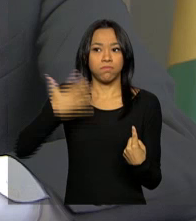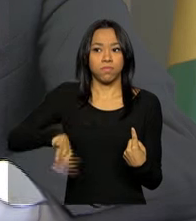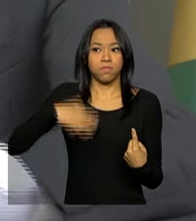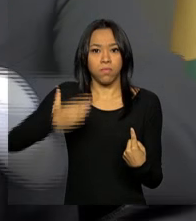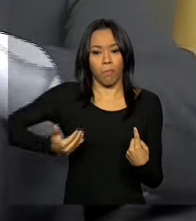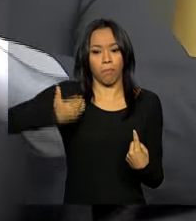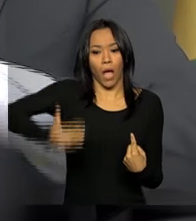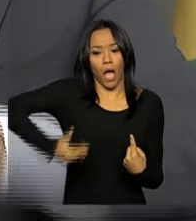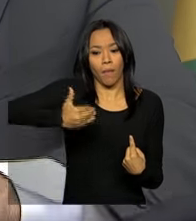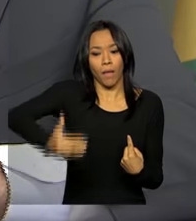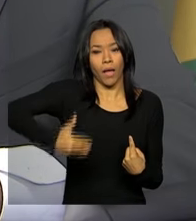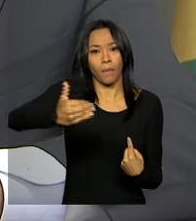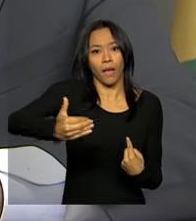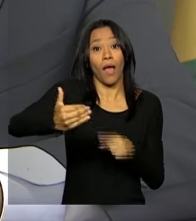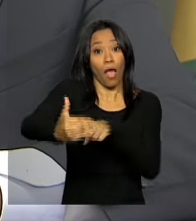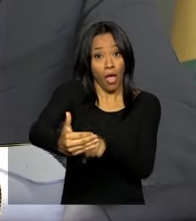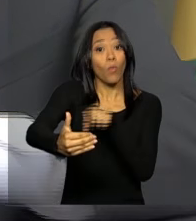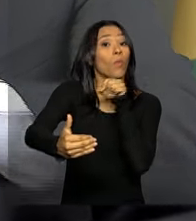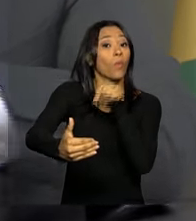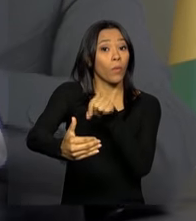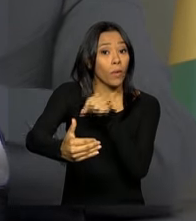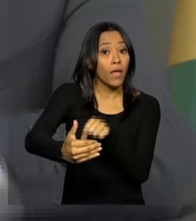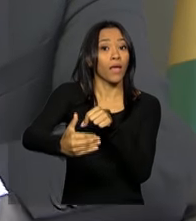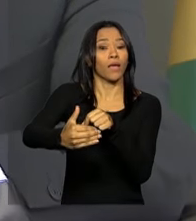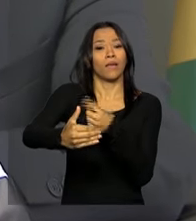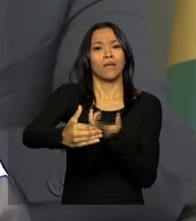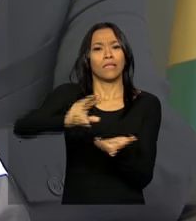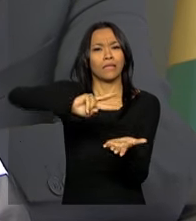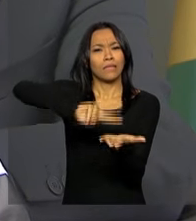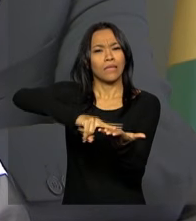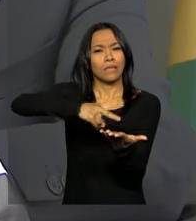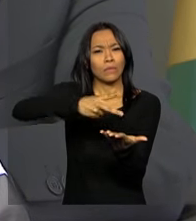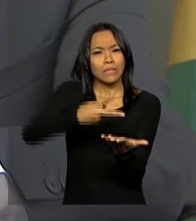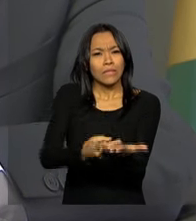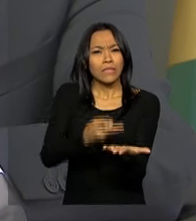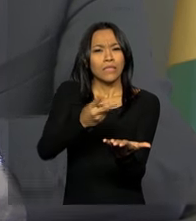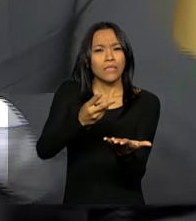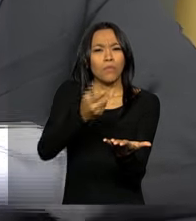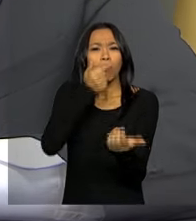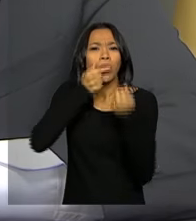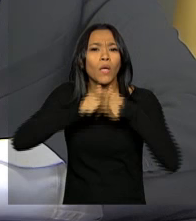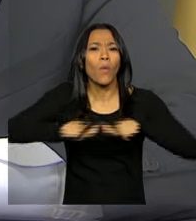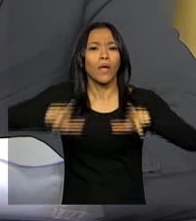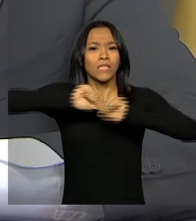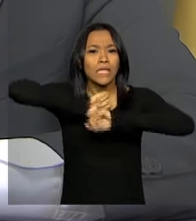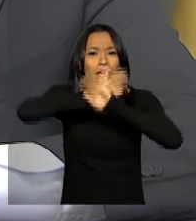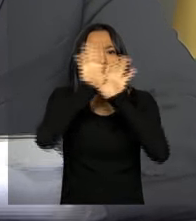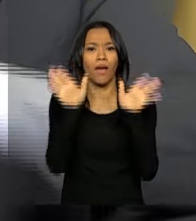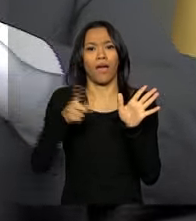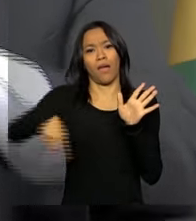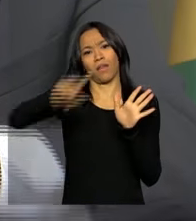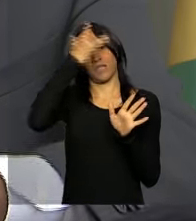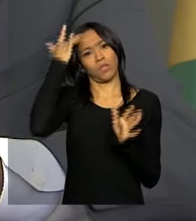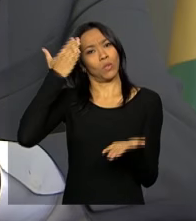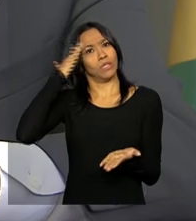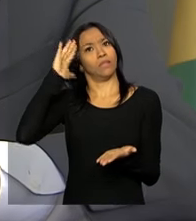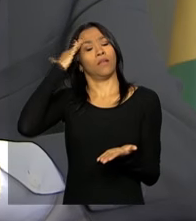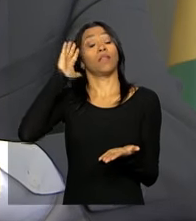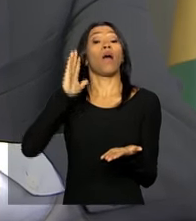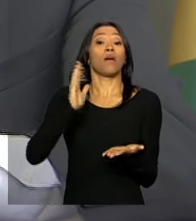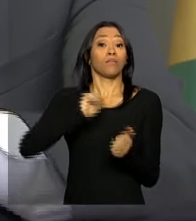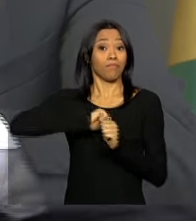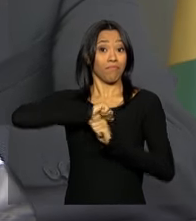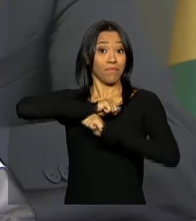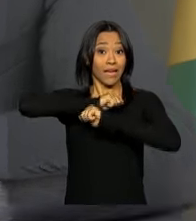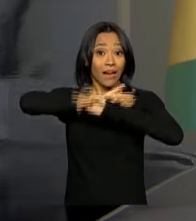será traduzi-los de uma forma acessível para a população, portanto, garantindo mais transparência